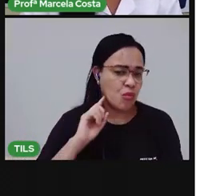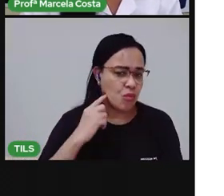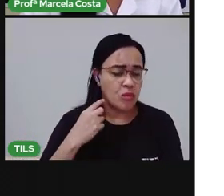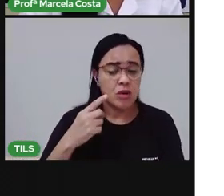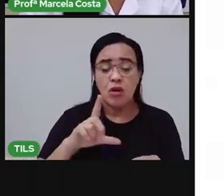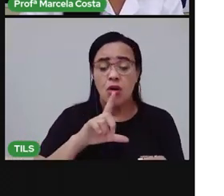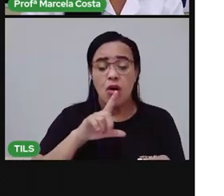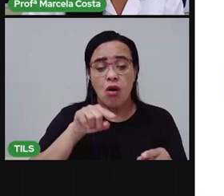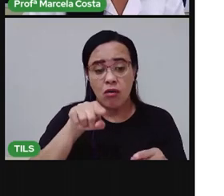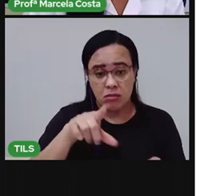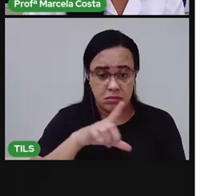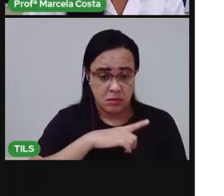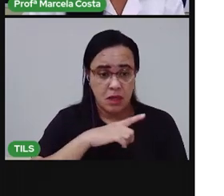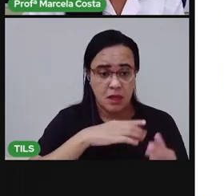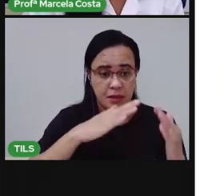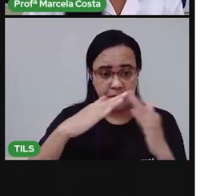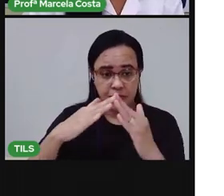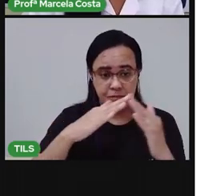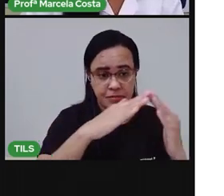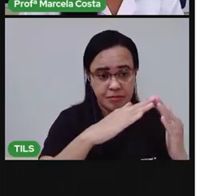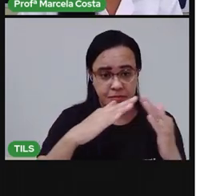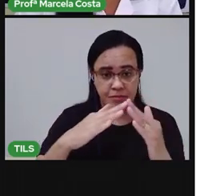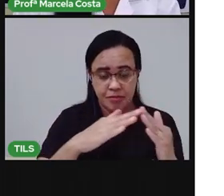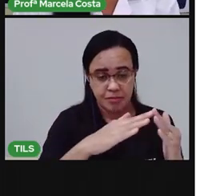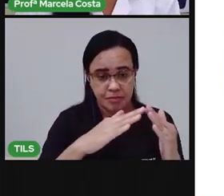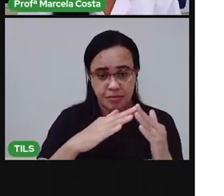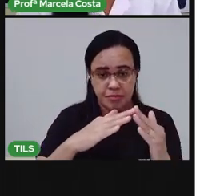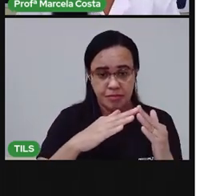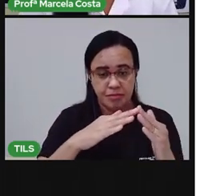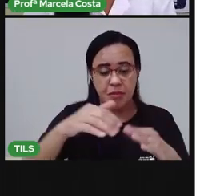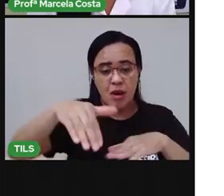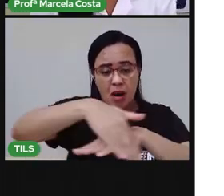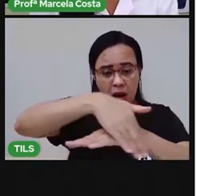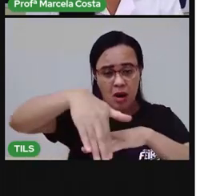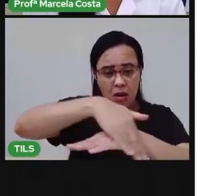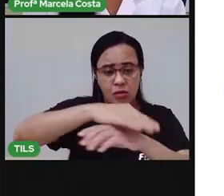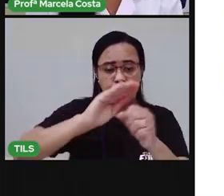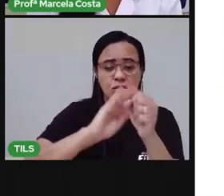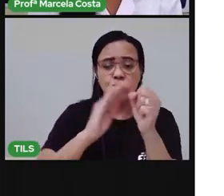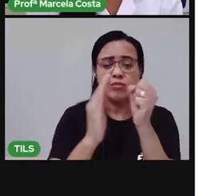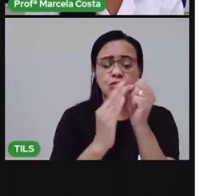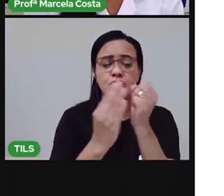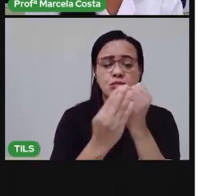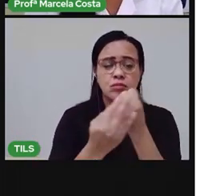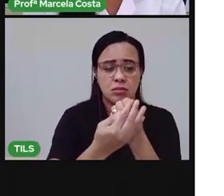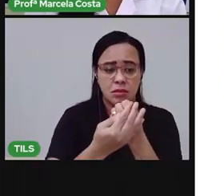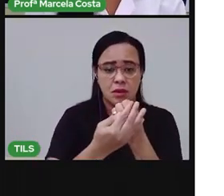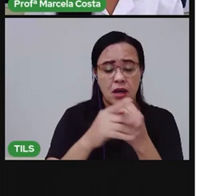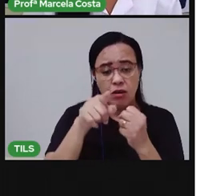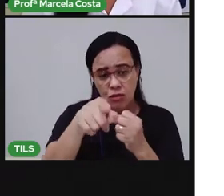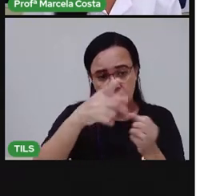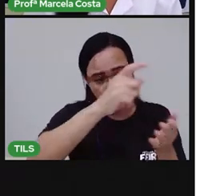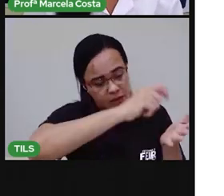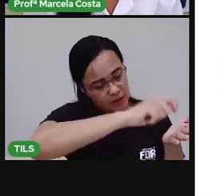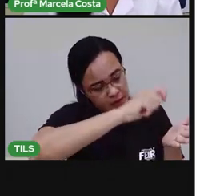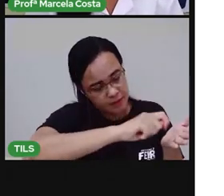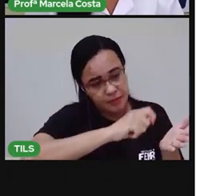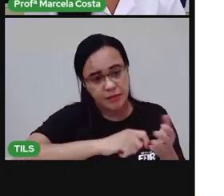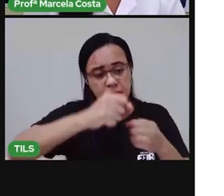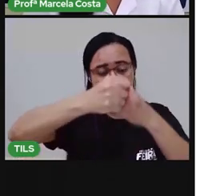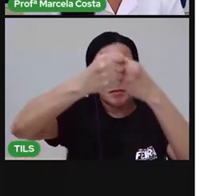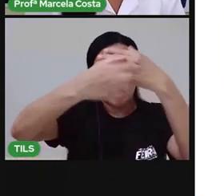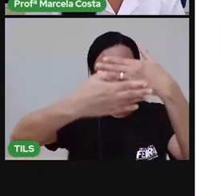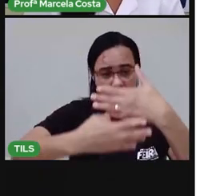Como é a rua, o bairro onde você mora? Escreva pra mim aí no chat, que eu sabia.